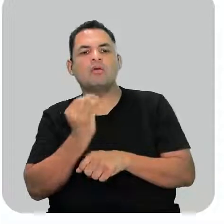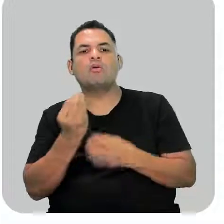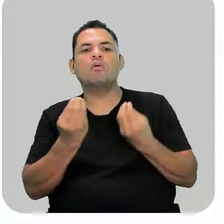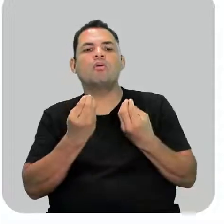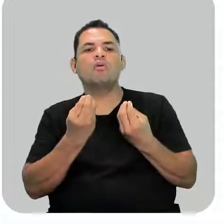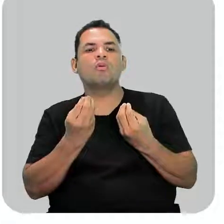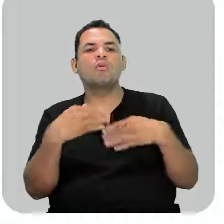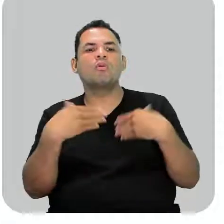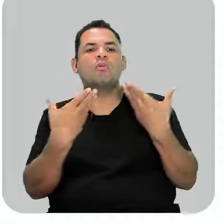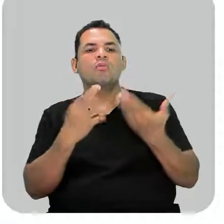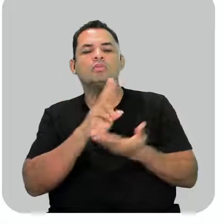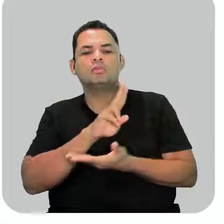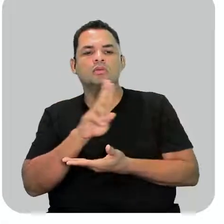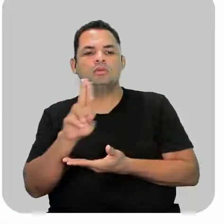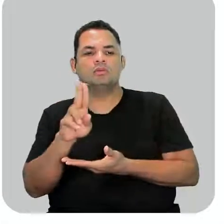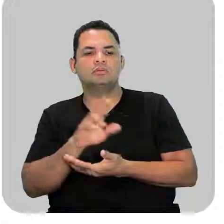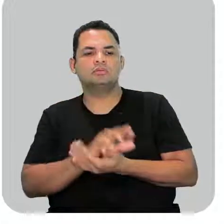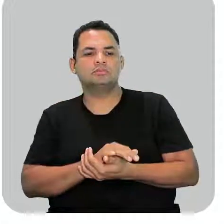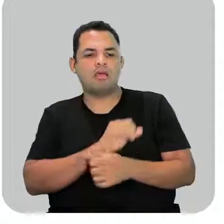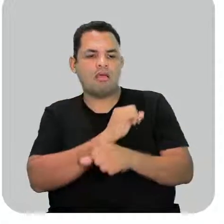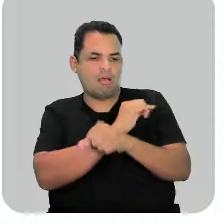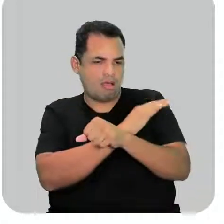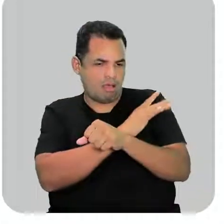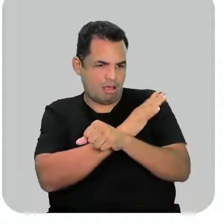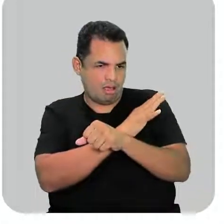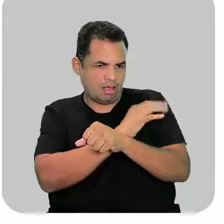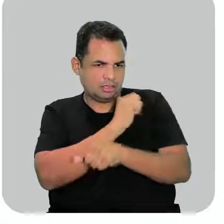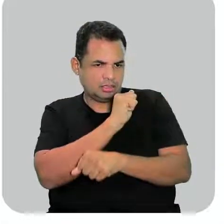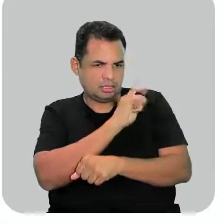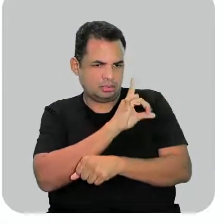ficaria o nome? Ficaria a palavra ácido.